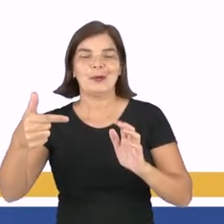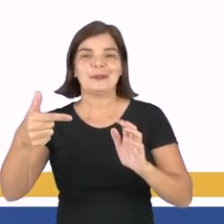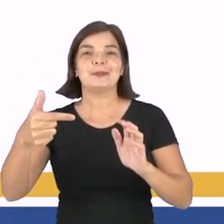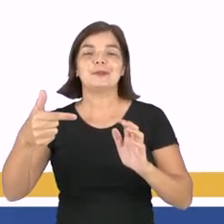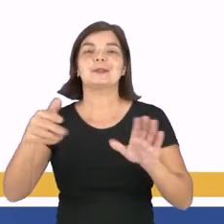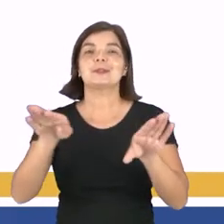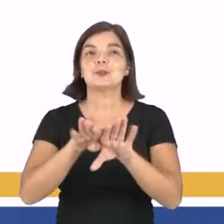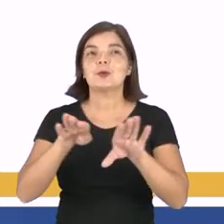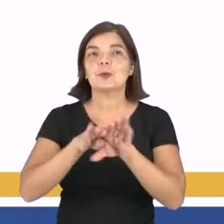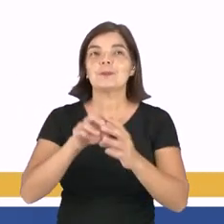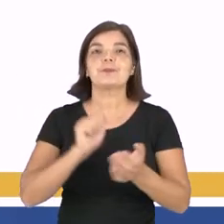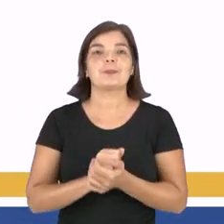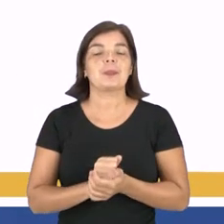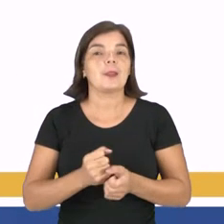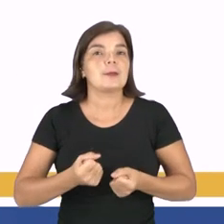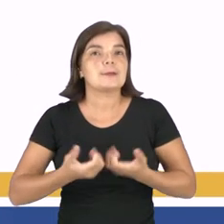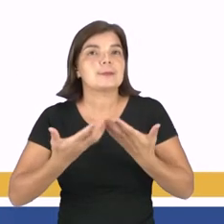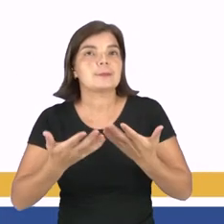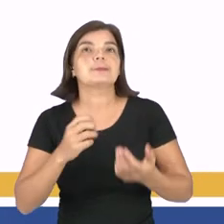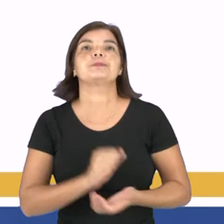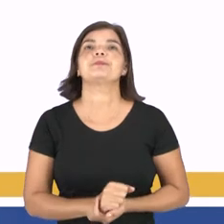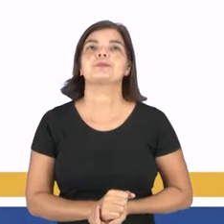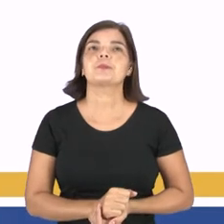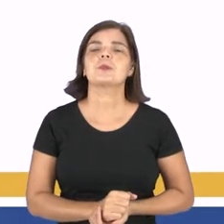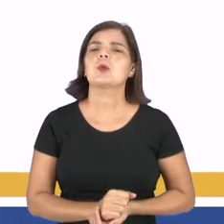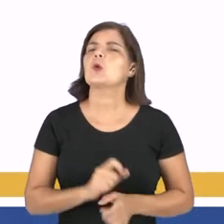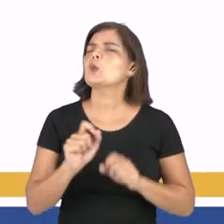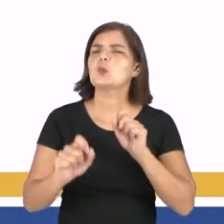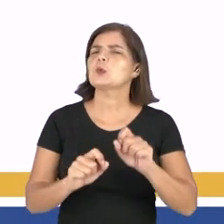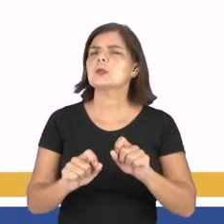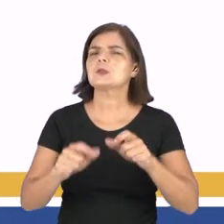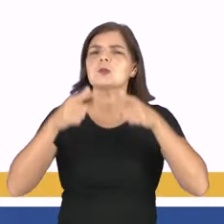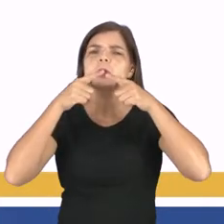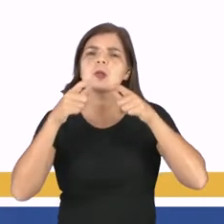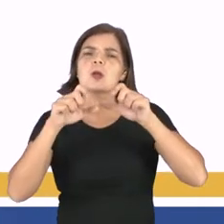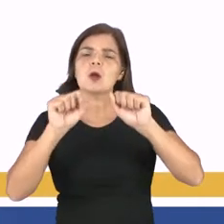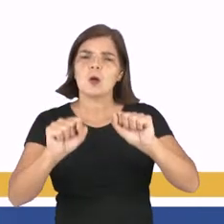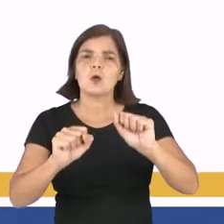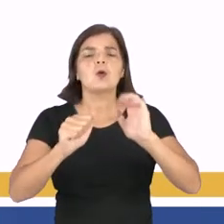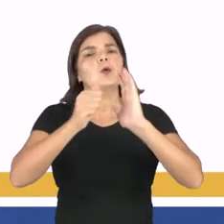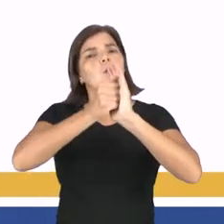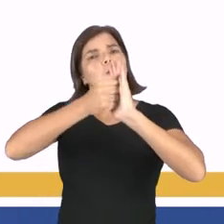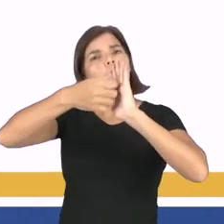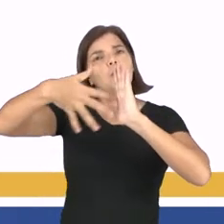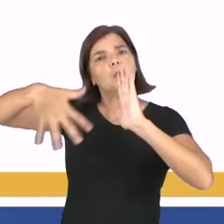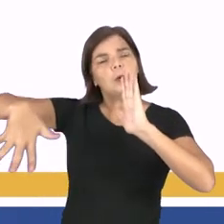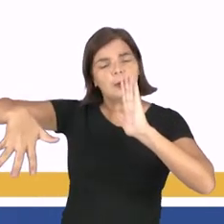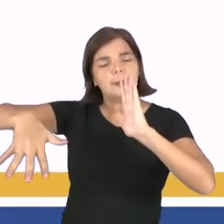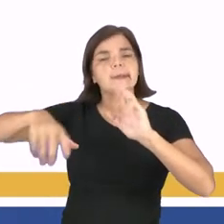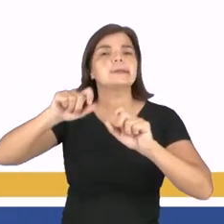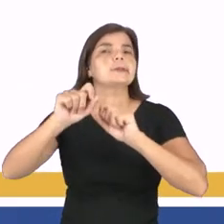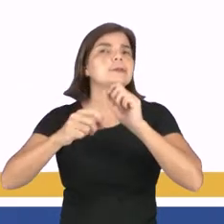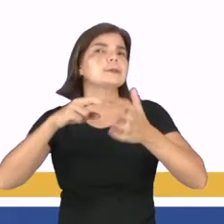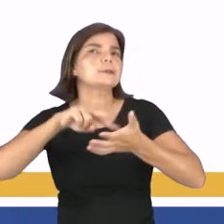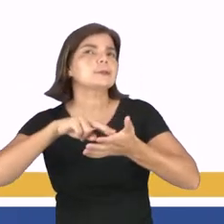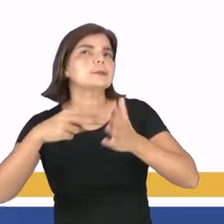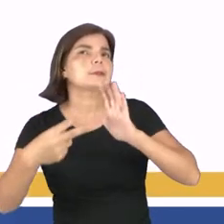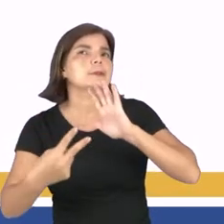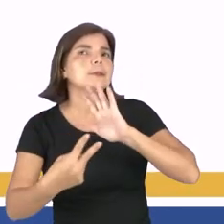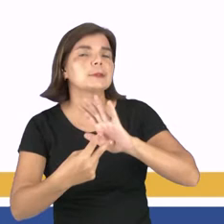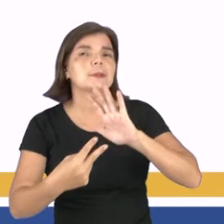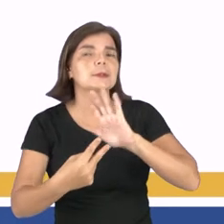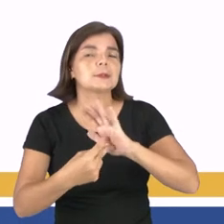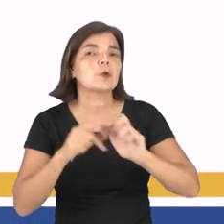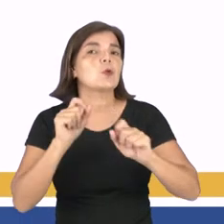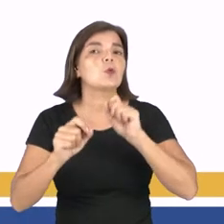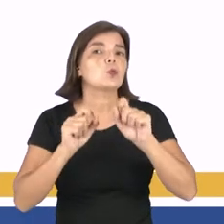no sentido expressivo. E o que que são as figuras de linguagem? Os efeitos de sentido das figuras